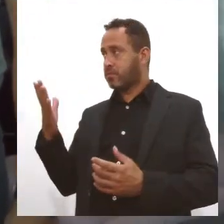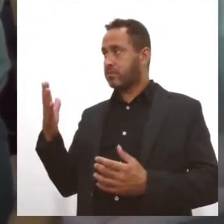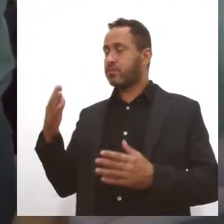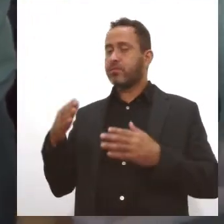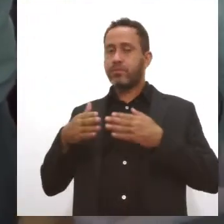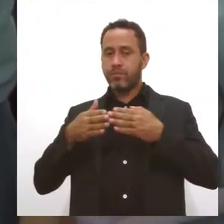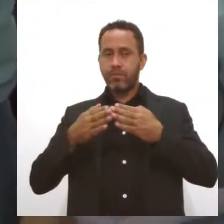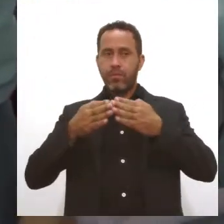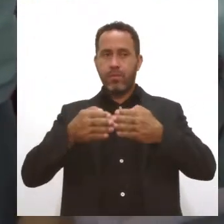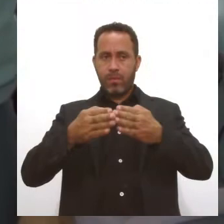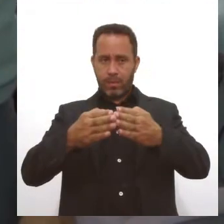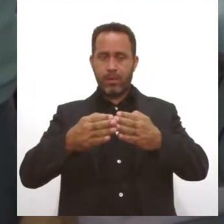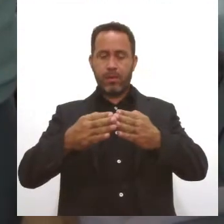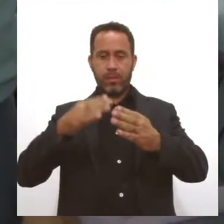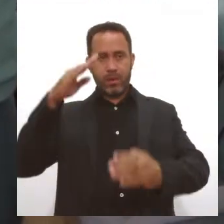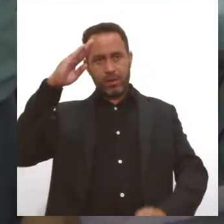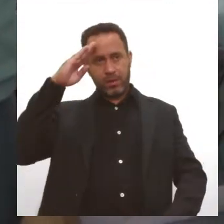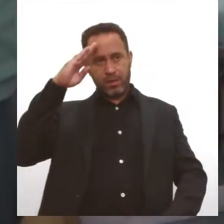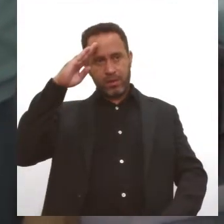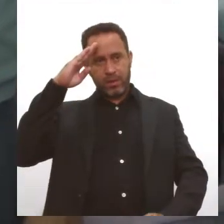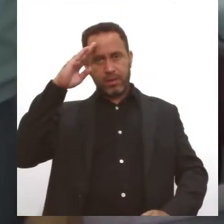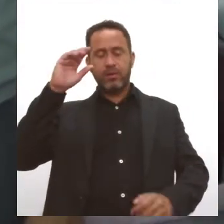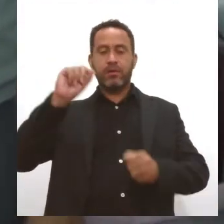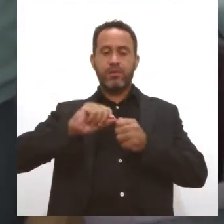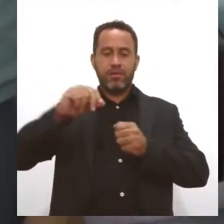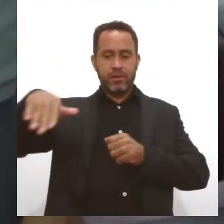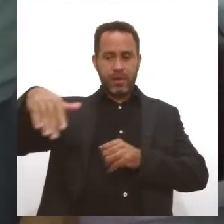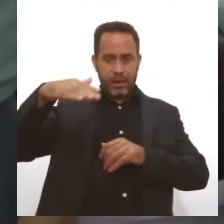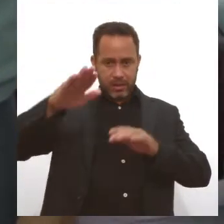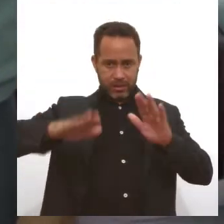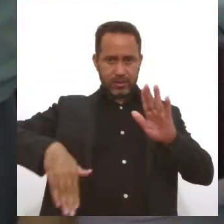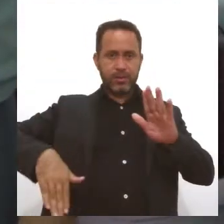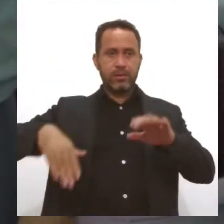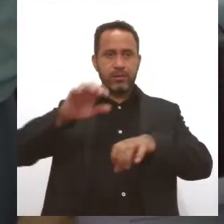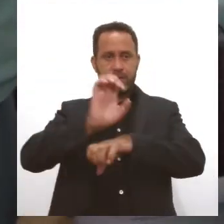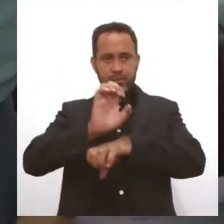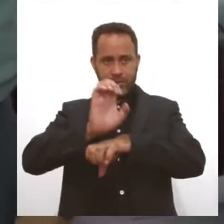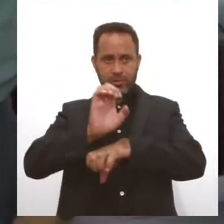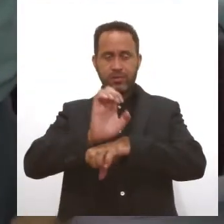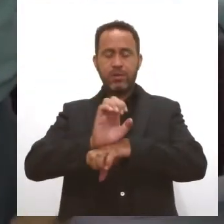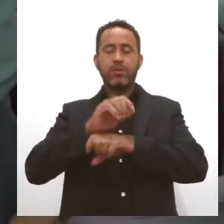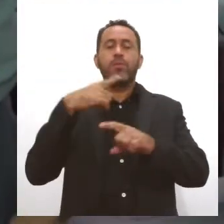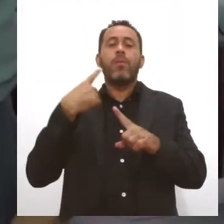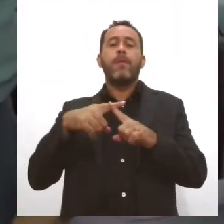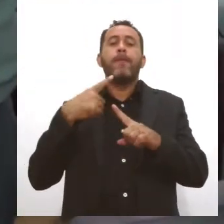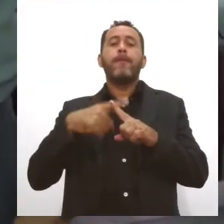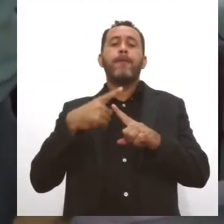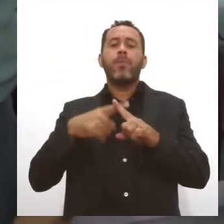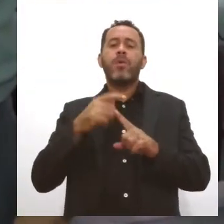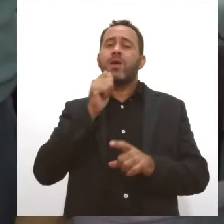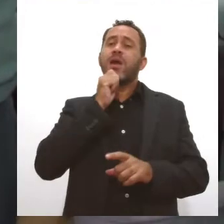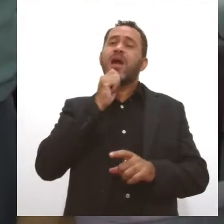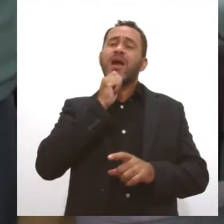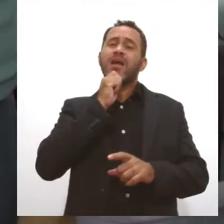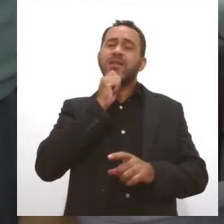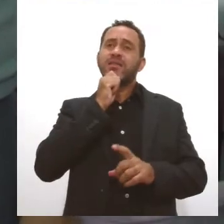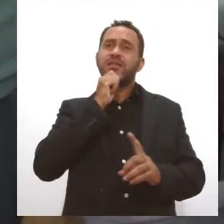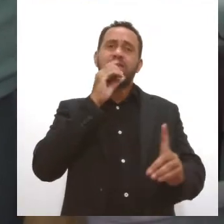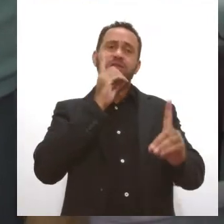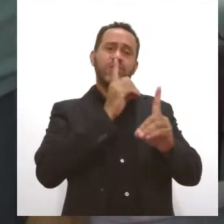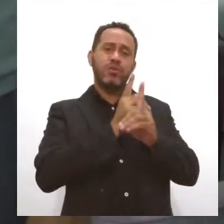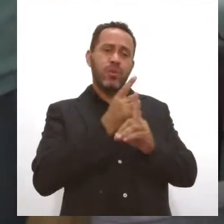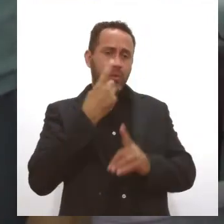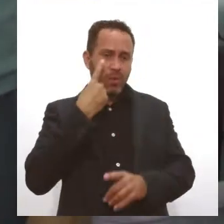desenvolvendo, sobretudo aqui nas costas sergipanas, há algum tempo. E por que ainda é tão comum ver